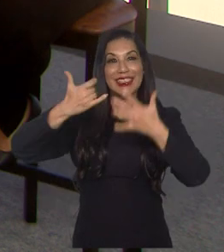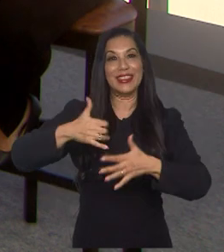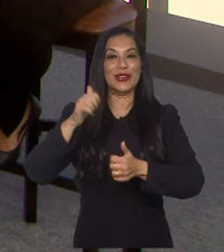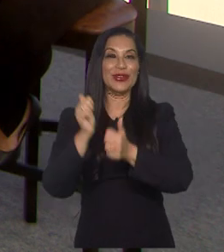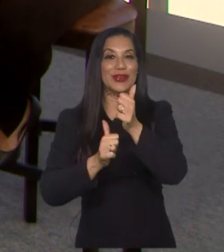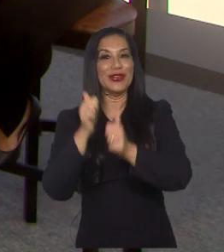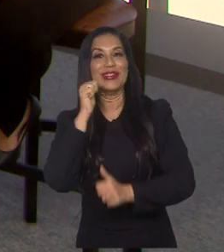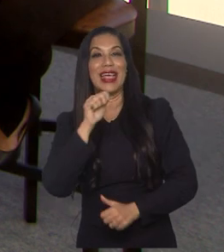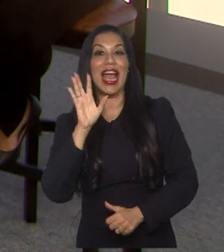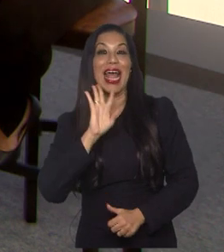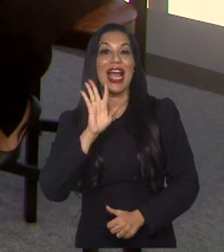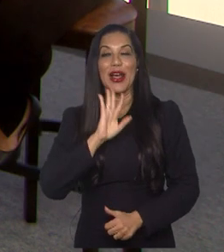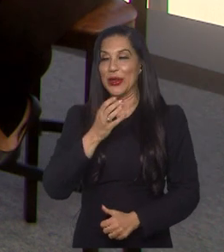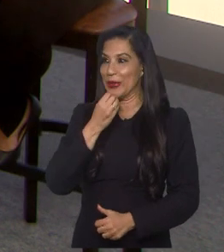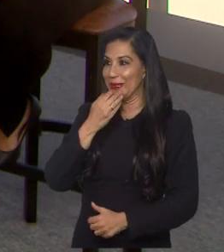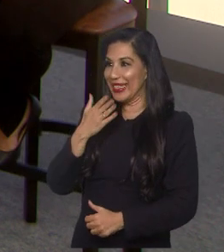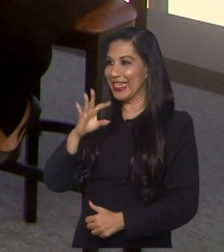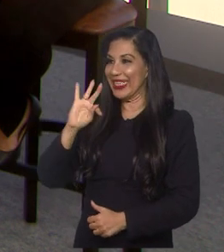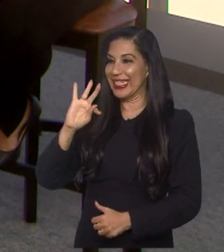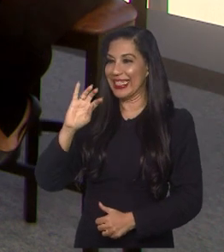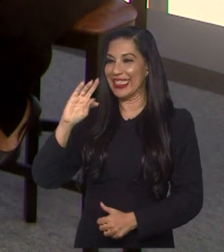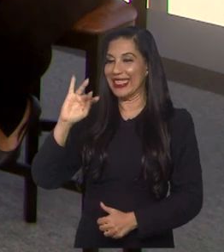feminino. Legal. Tudo bem, Tiago?